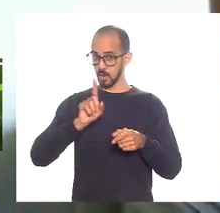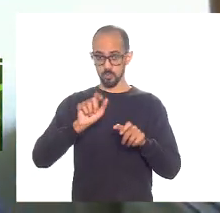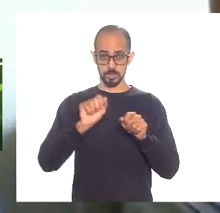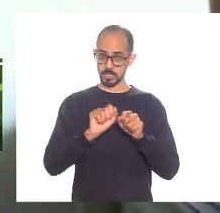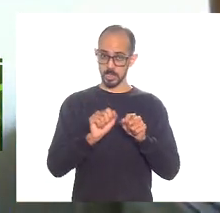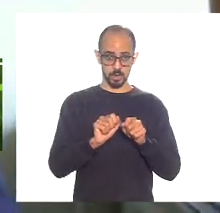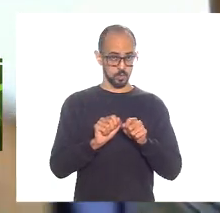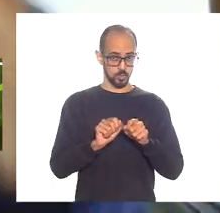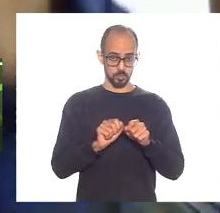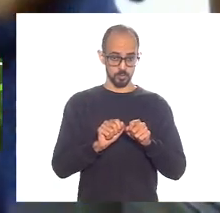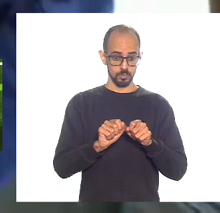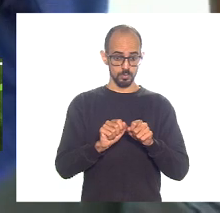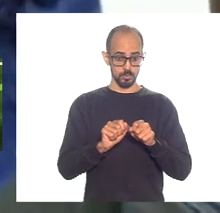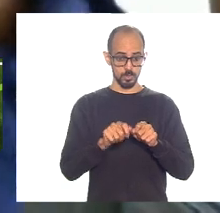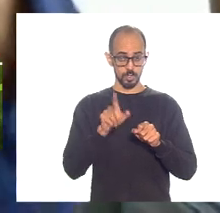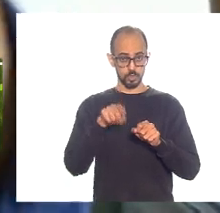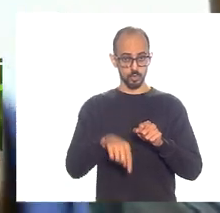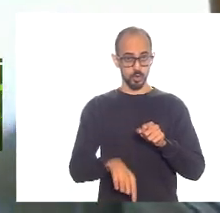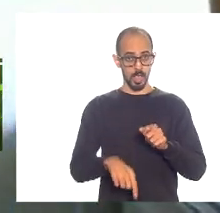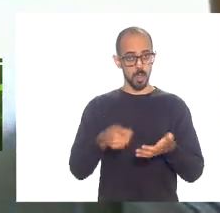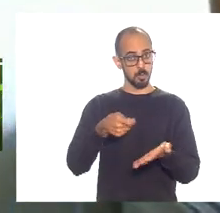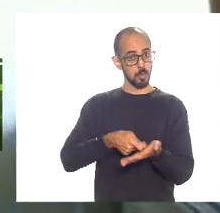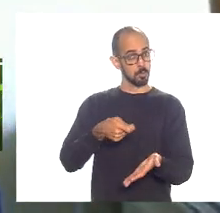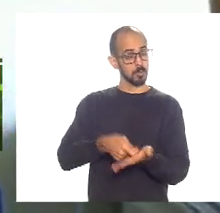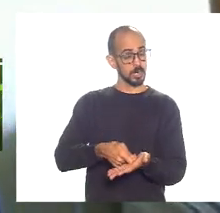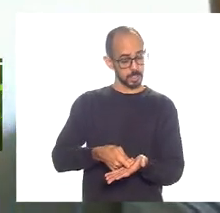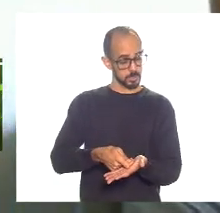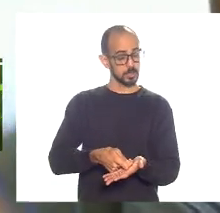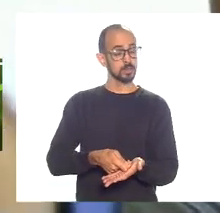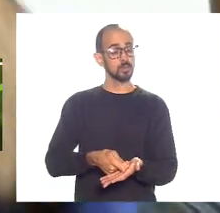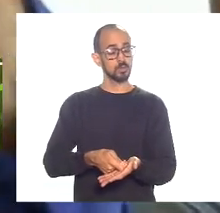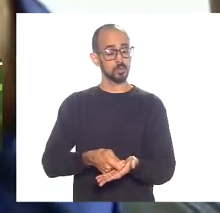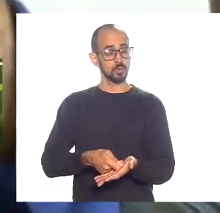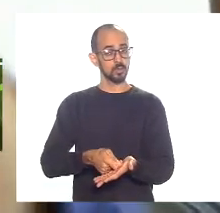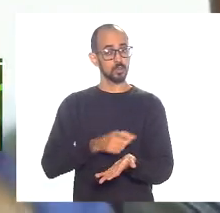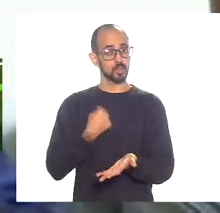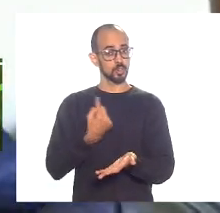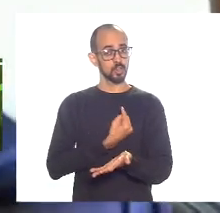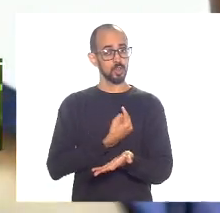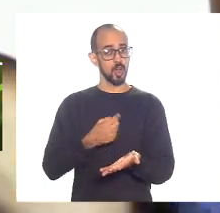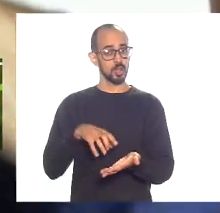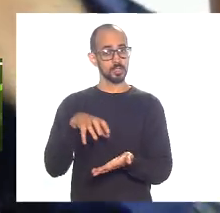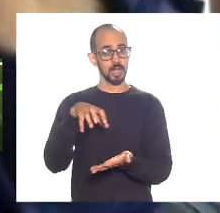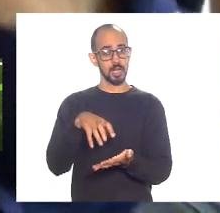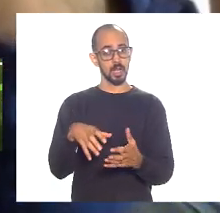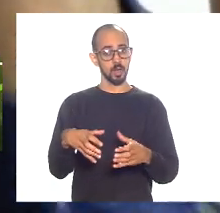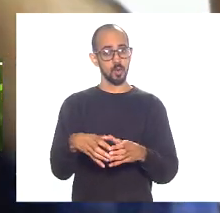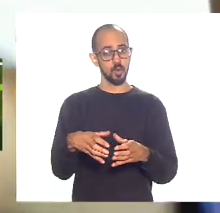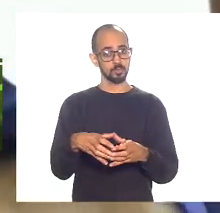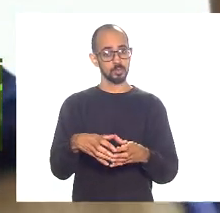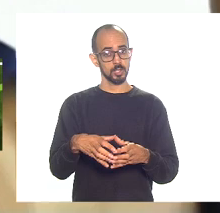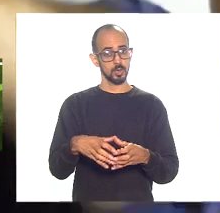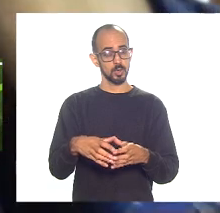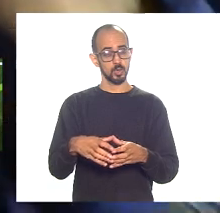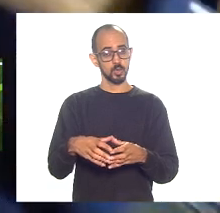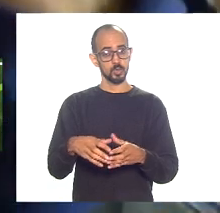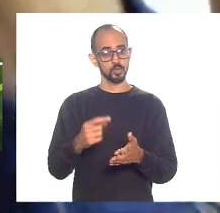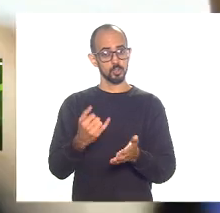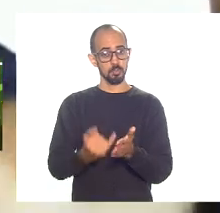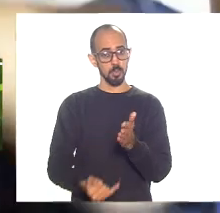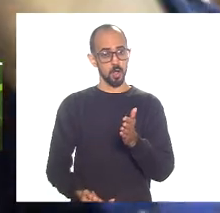fizeram esse é um dever de casa obrigatório nós na comissão de tributação já aprovamos e